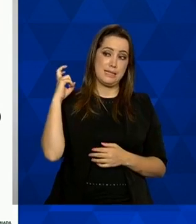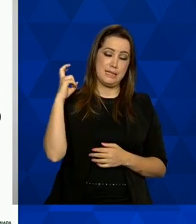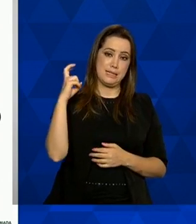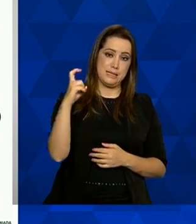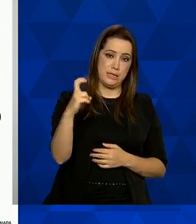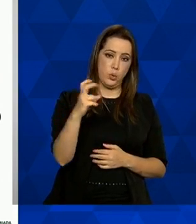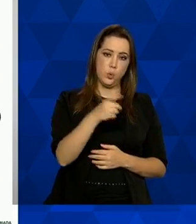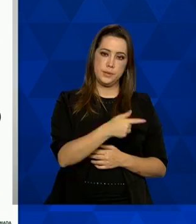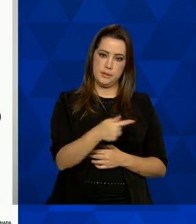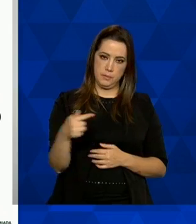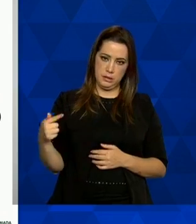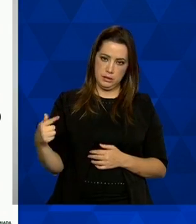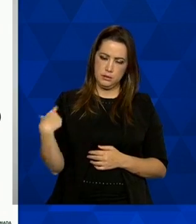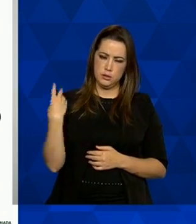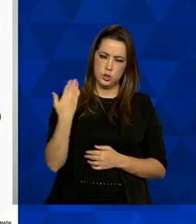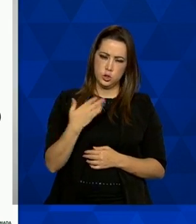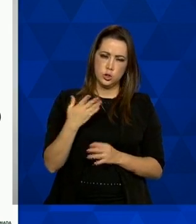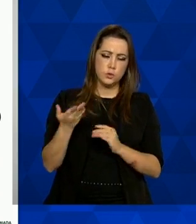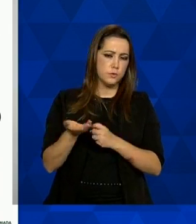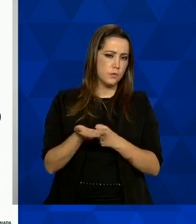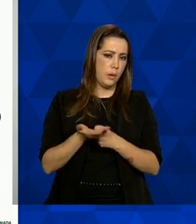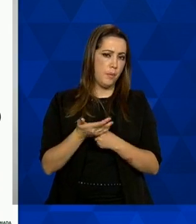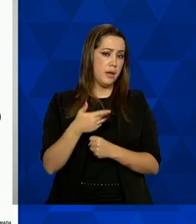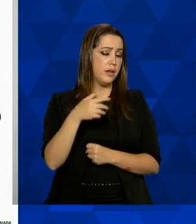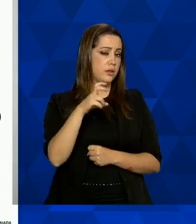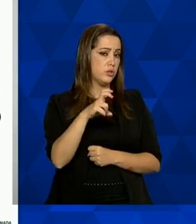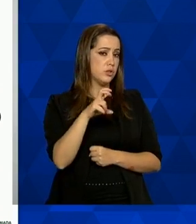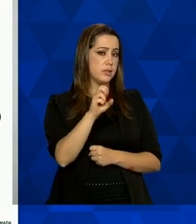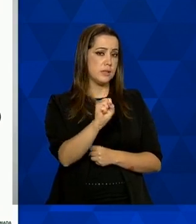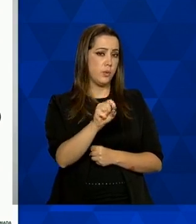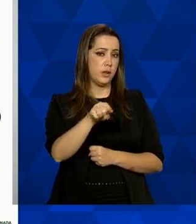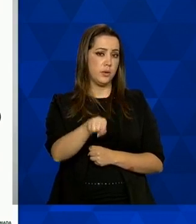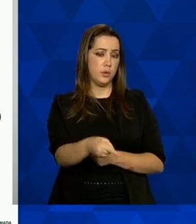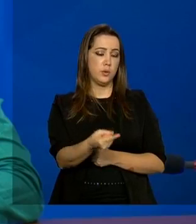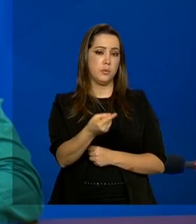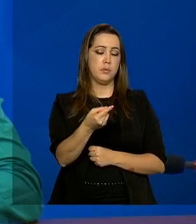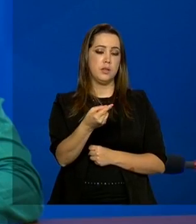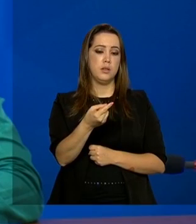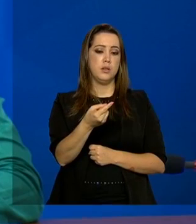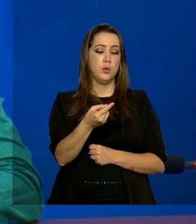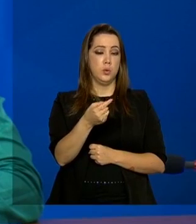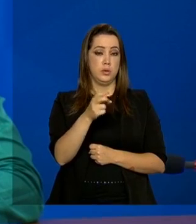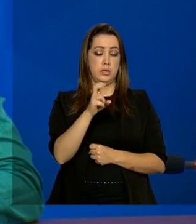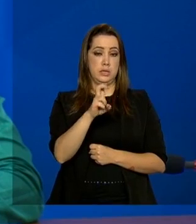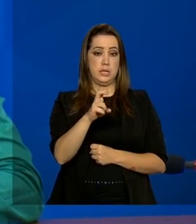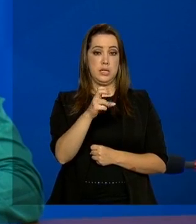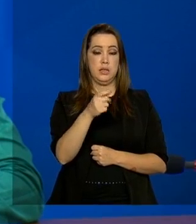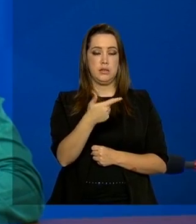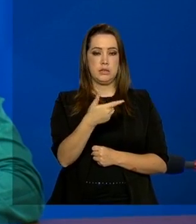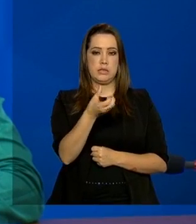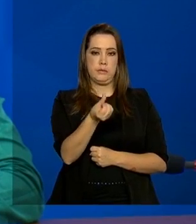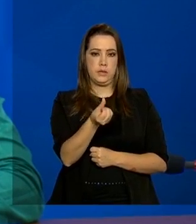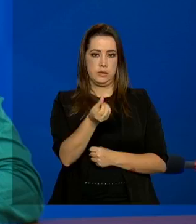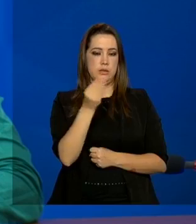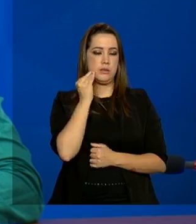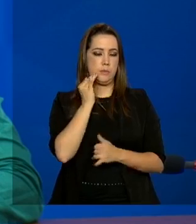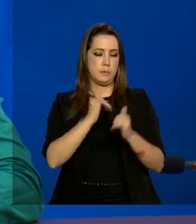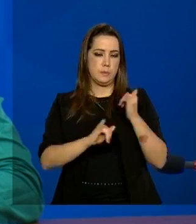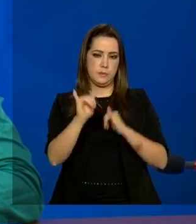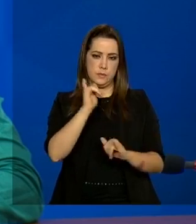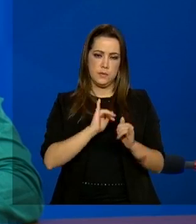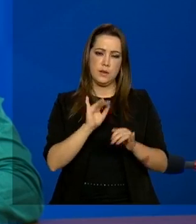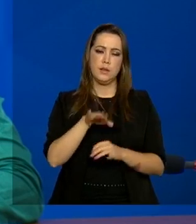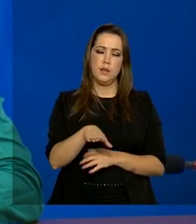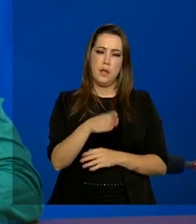semanas nós temos uma média de 58 mil 526 exames realizados isso é uma média